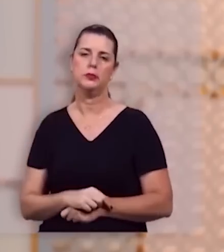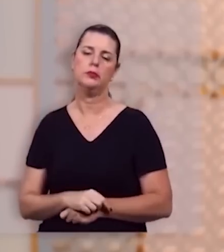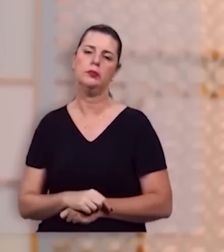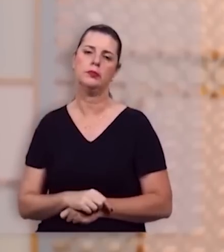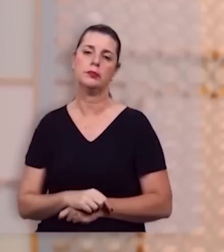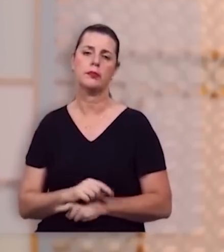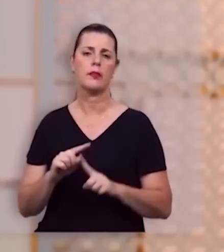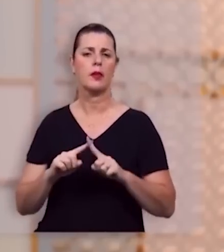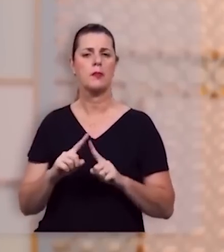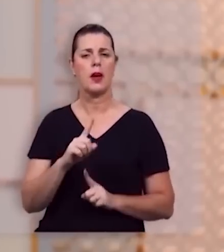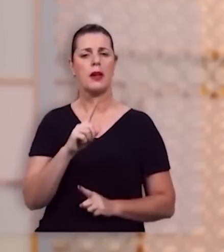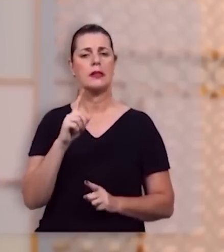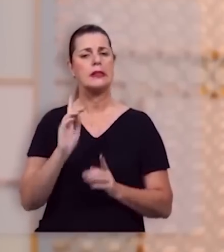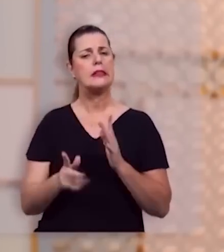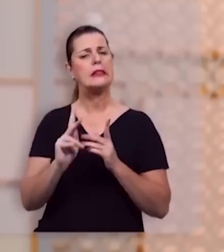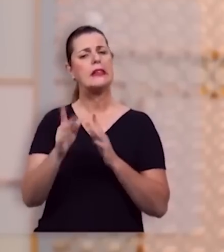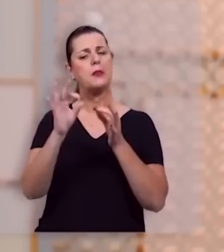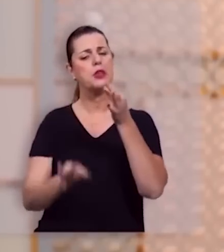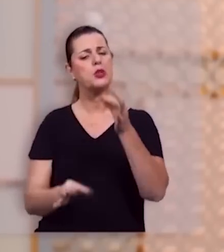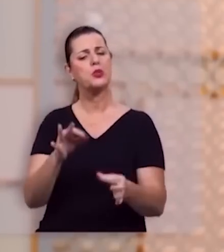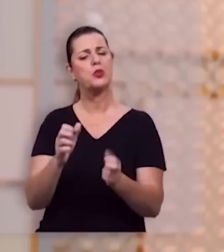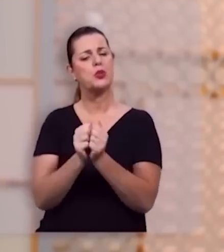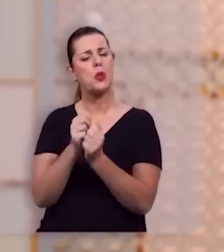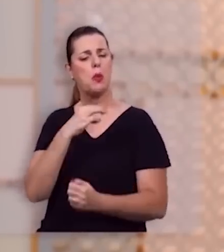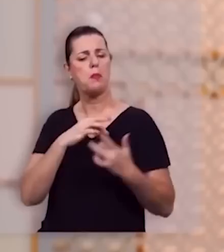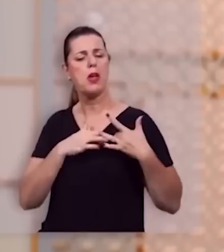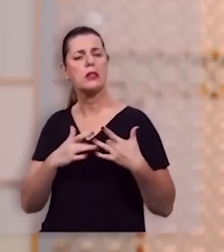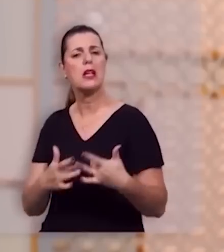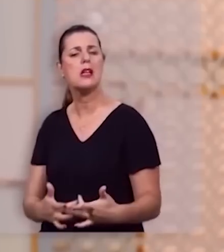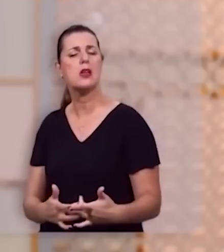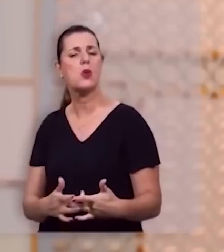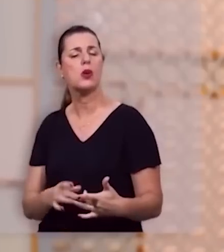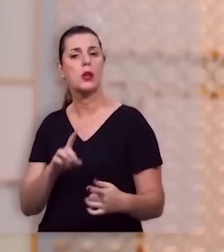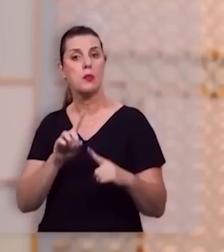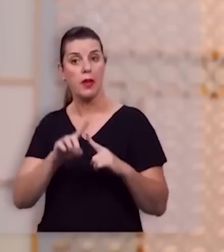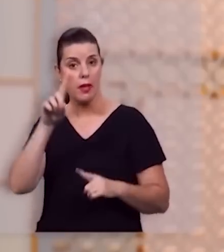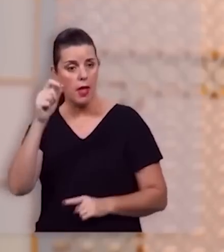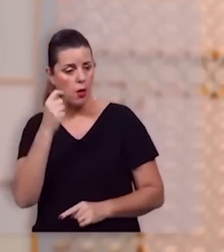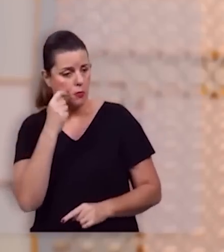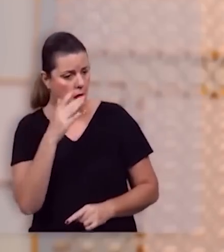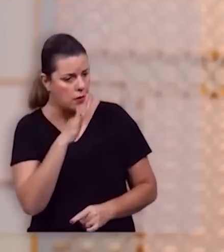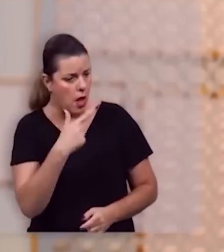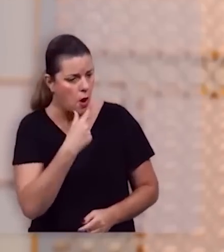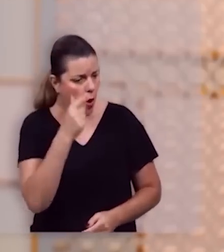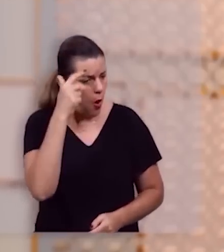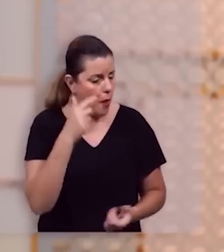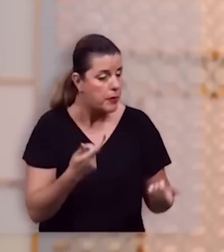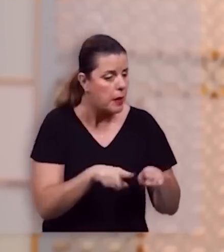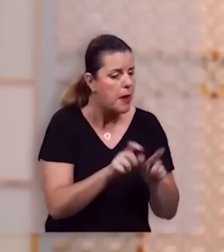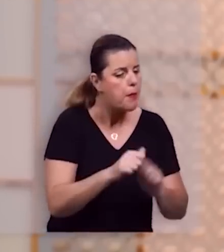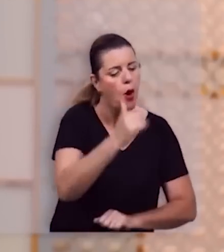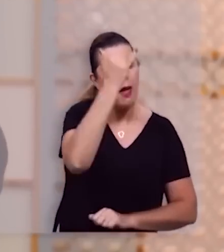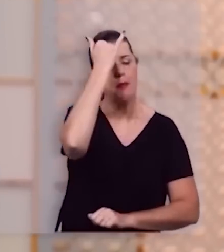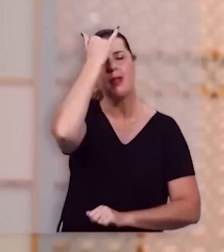Mas sempre um juízo misturado com a misericórdia, porque Deus não só alerta os homens, mas dá a eles a chance de se arrependerem